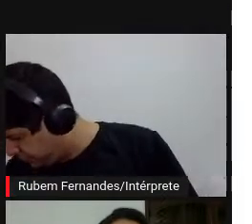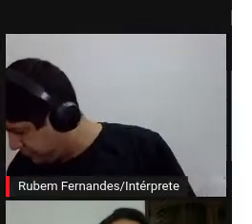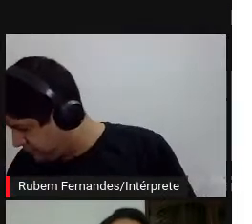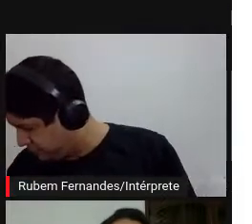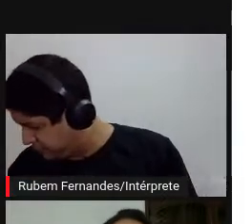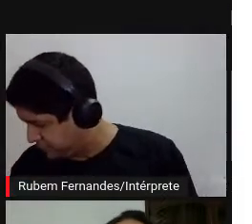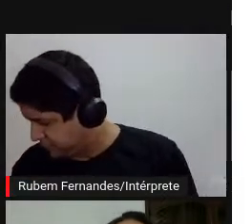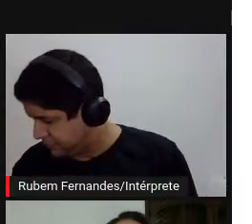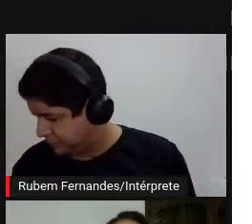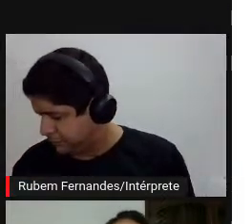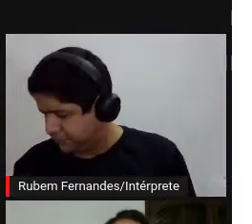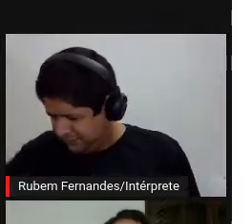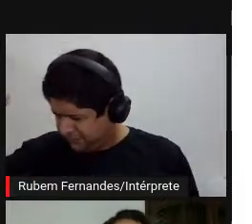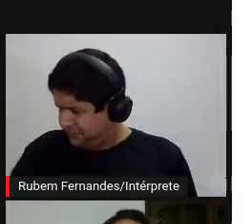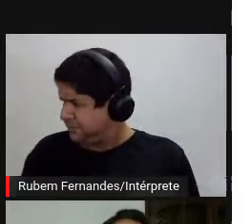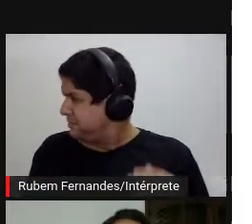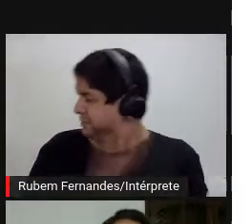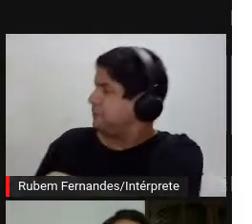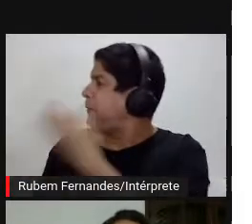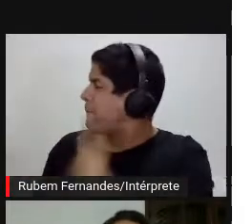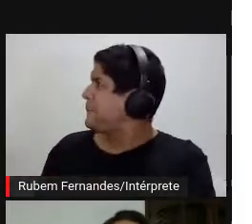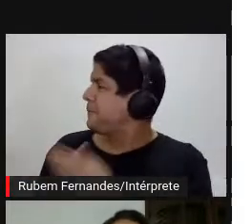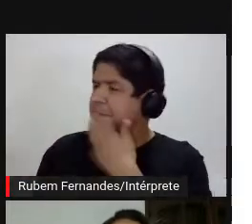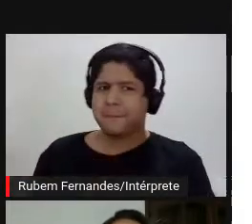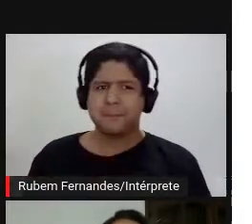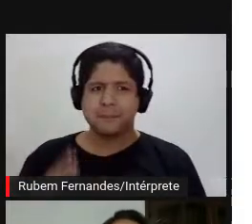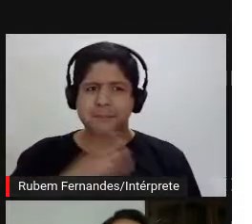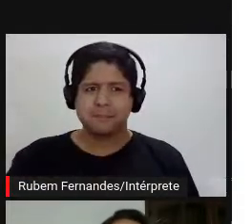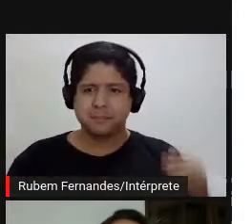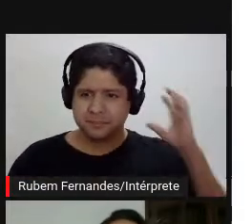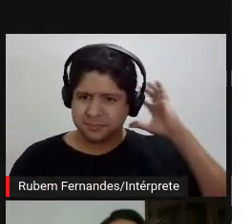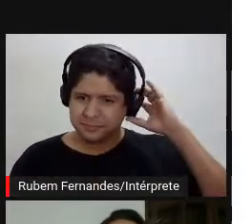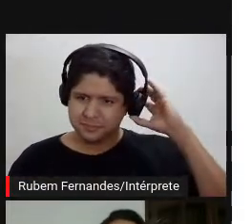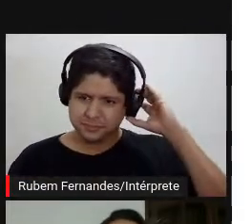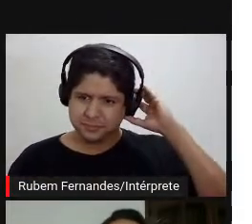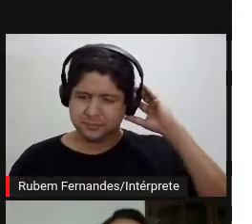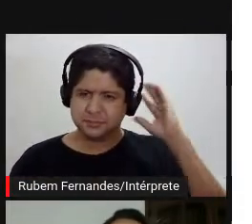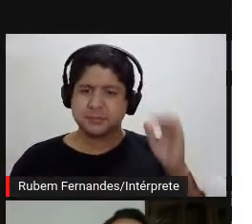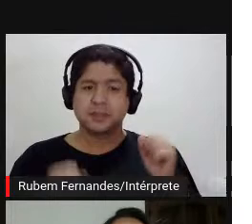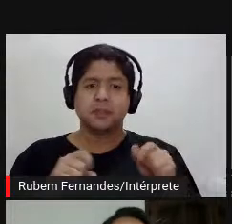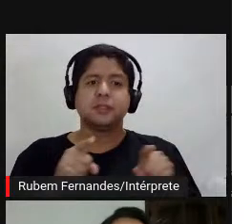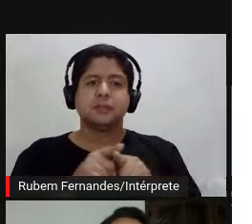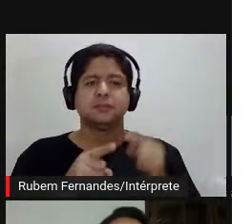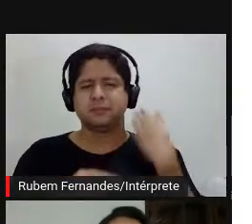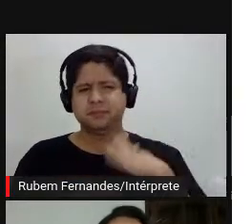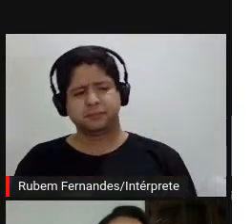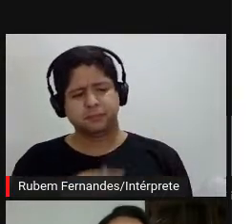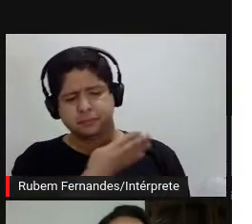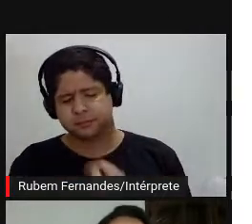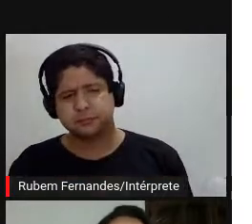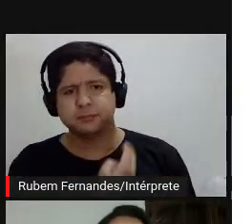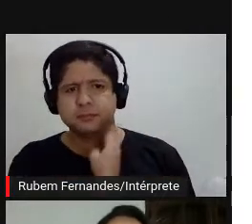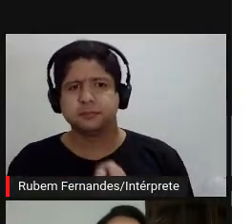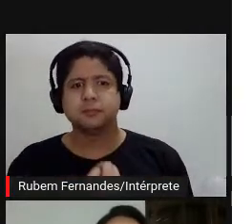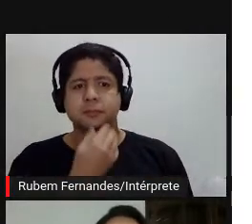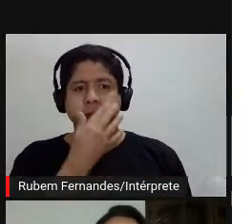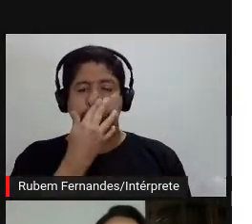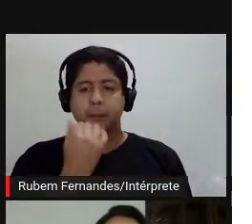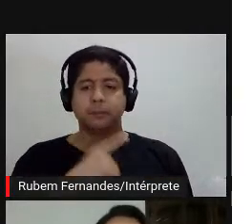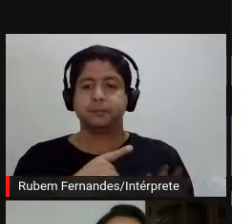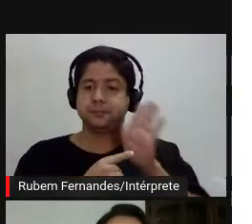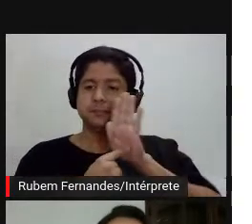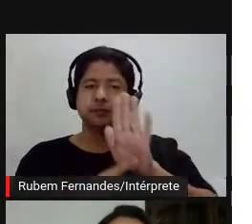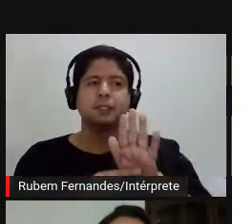existem, quando a gente tem a consciência de que isso existe, a gente pode passar a se posicionar nesse lugar, nesse arranjo